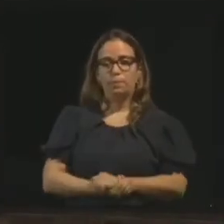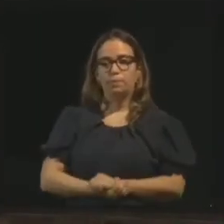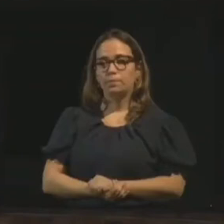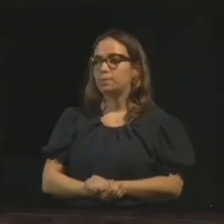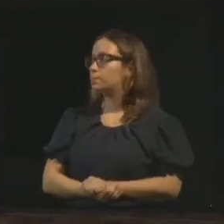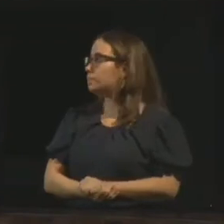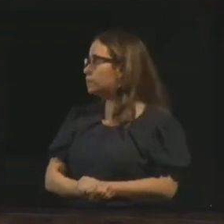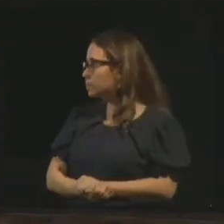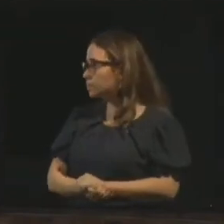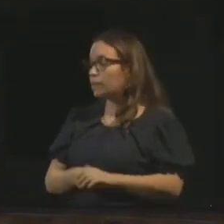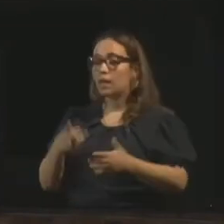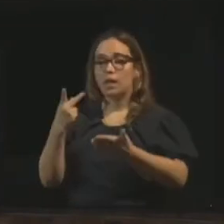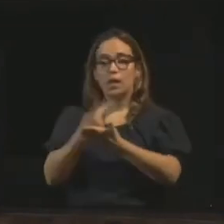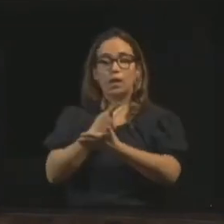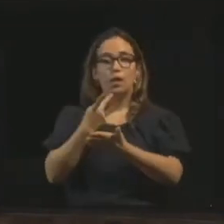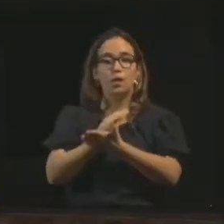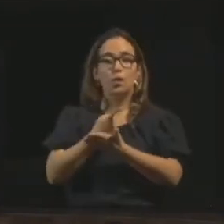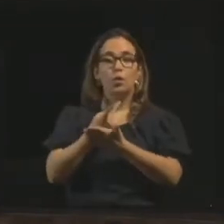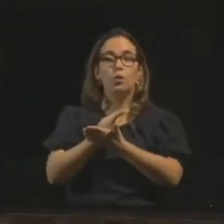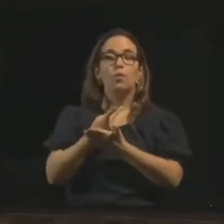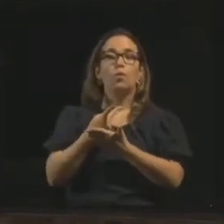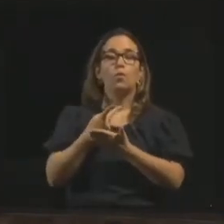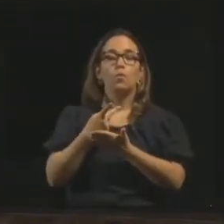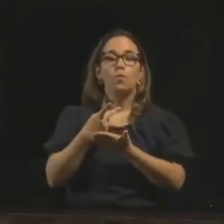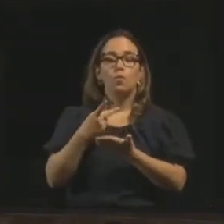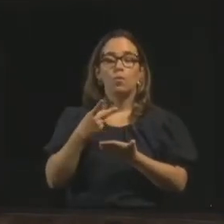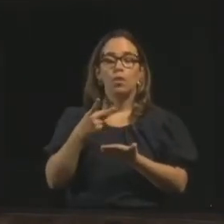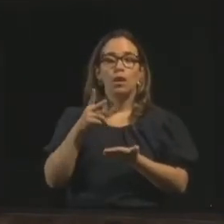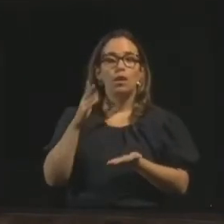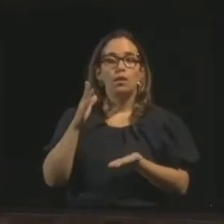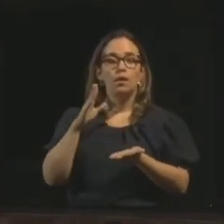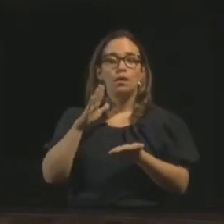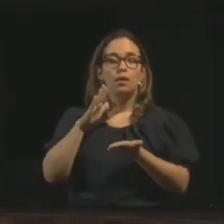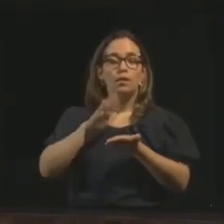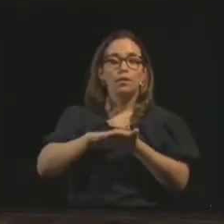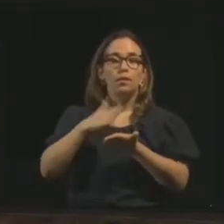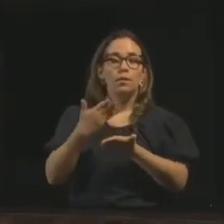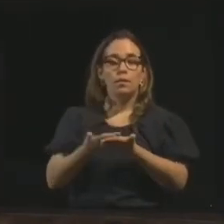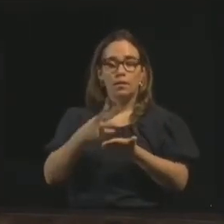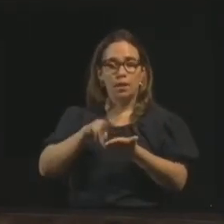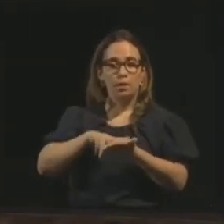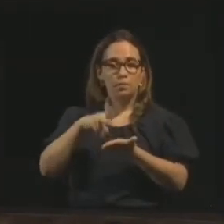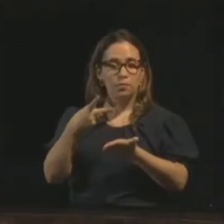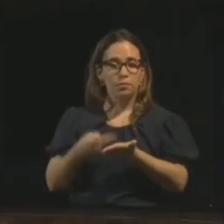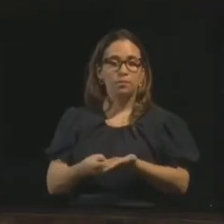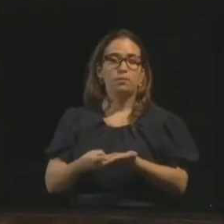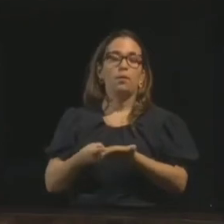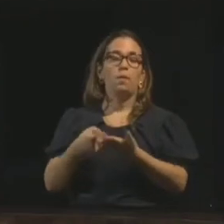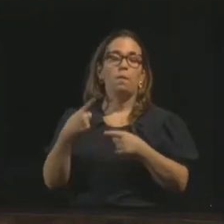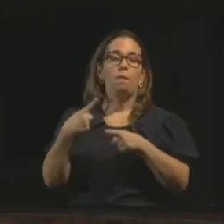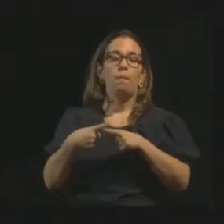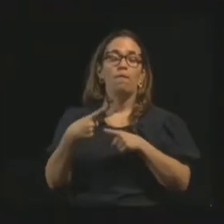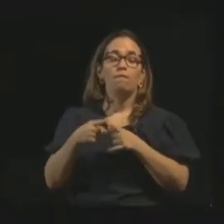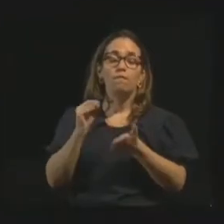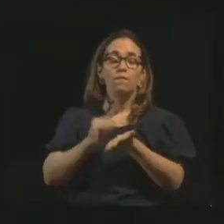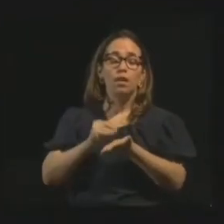Erros de interpretação pela falta de estudo, a importância do estudo continuado, permanente,